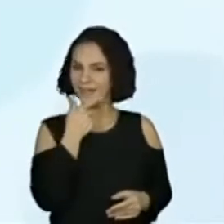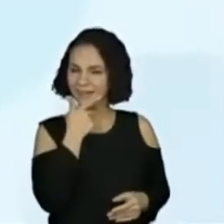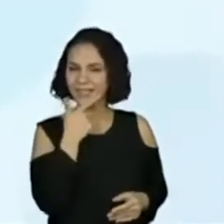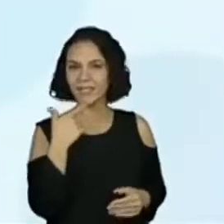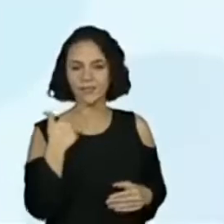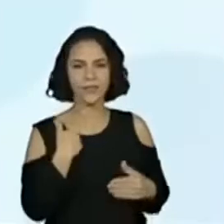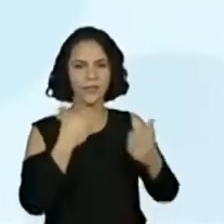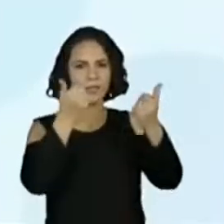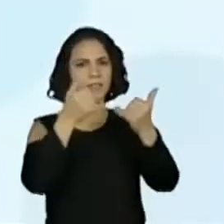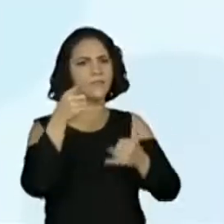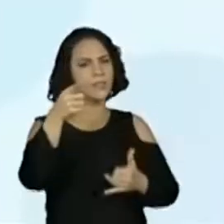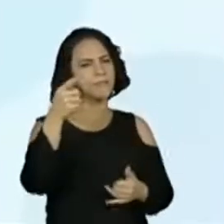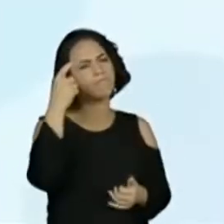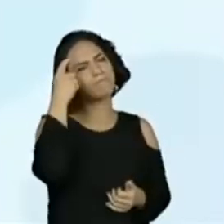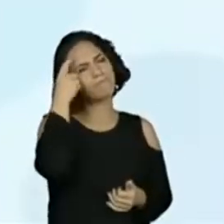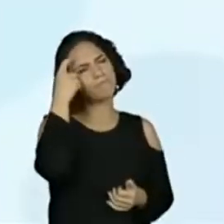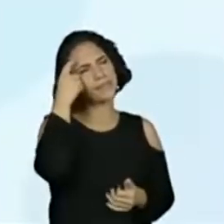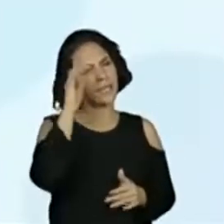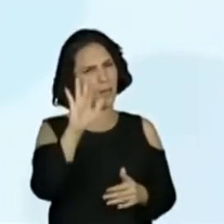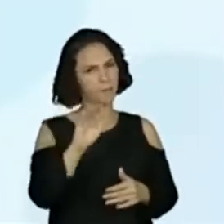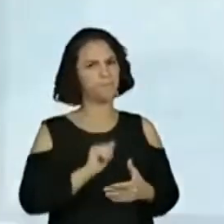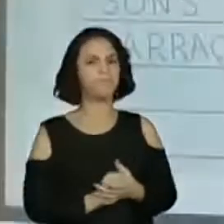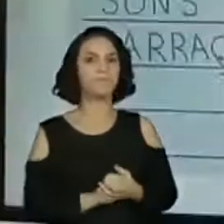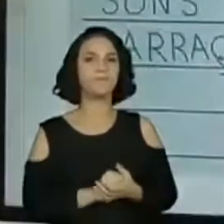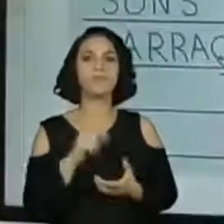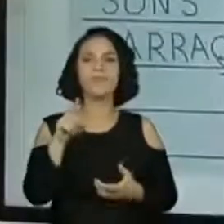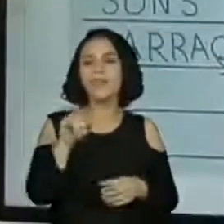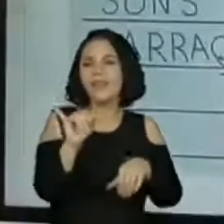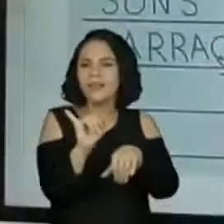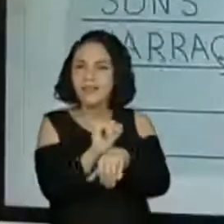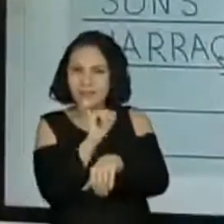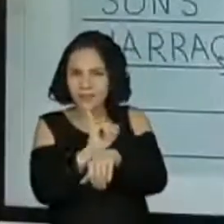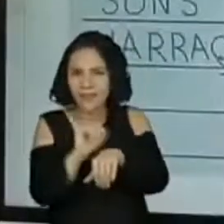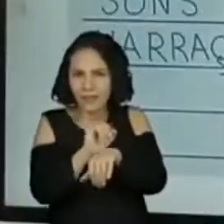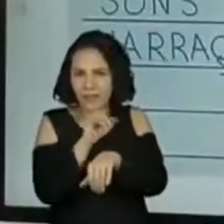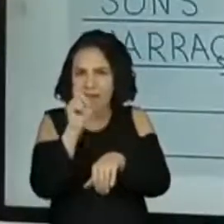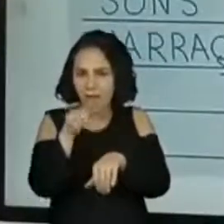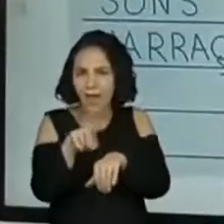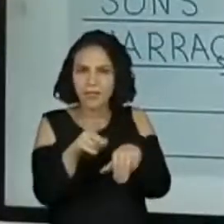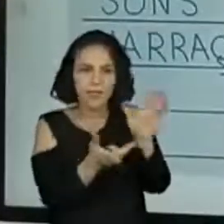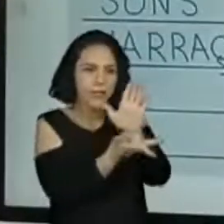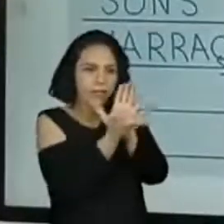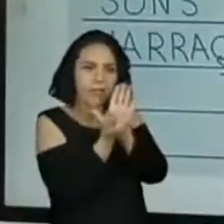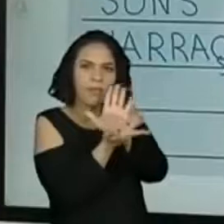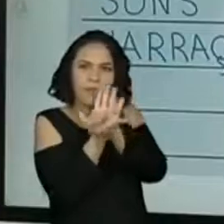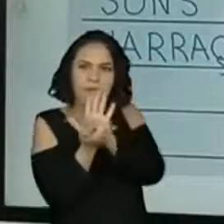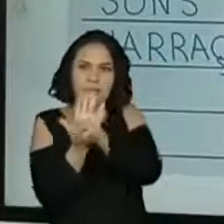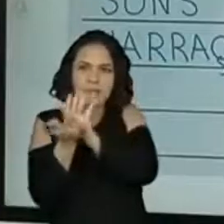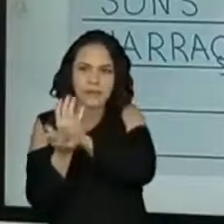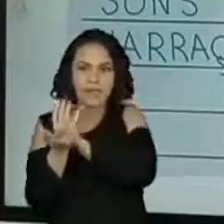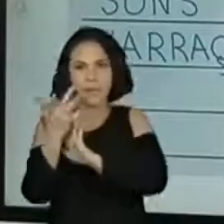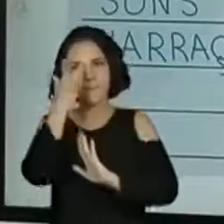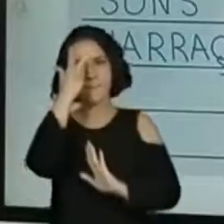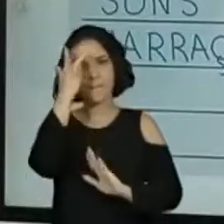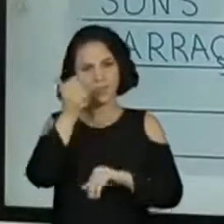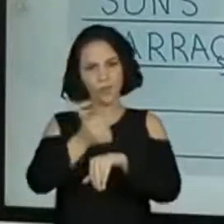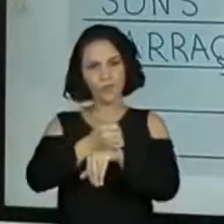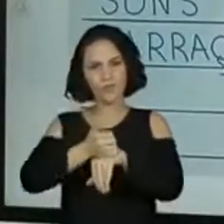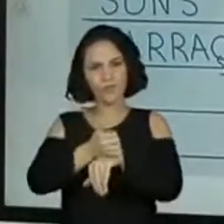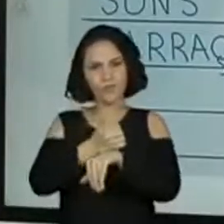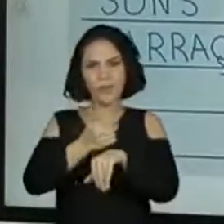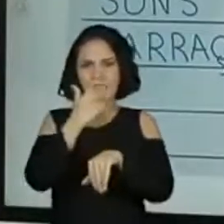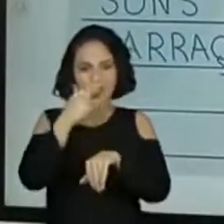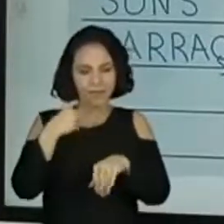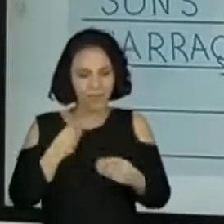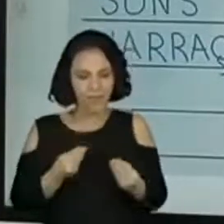precisam pensar. Os recursos gráficos, eles ganham vida na mão dos cartunistas. E